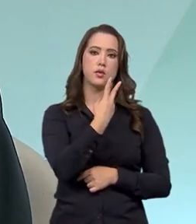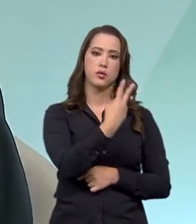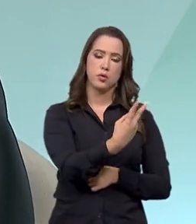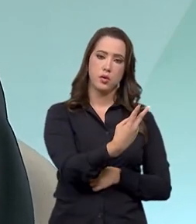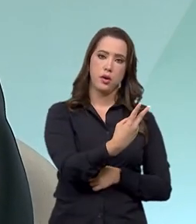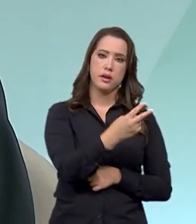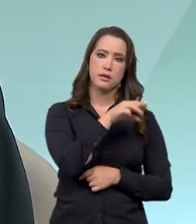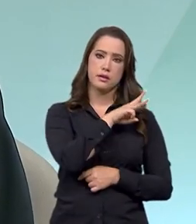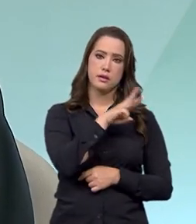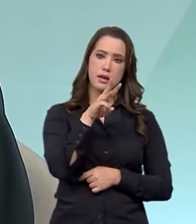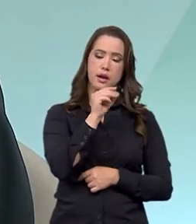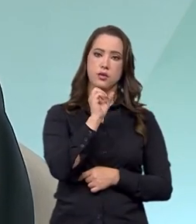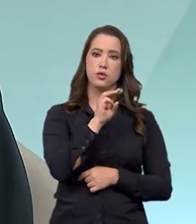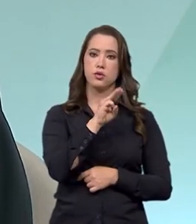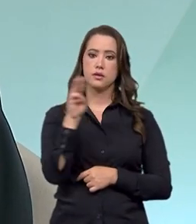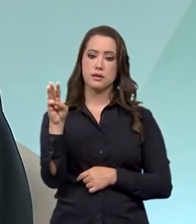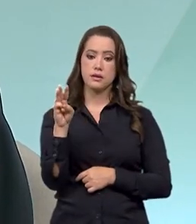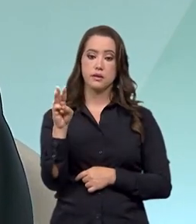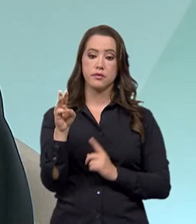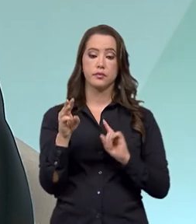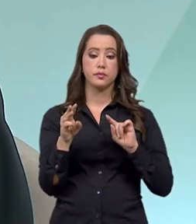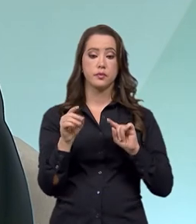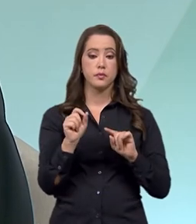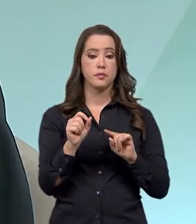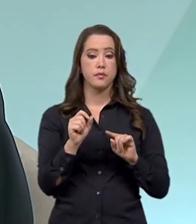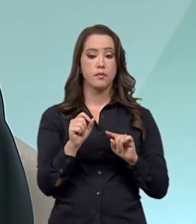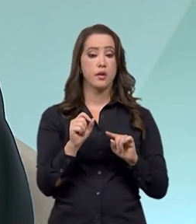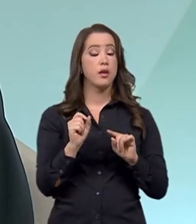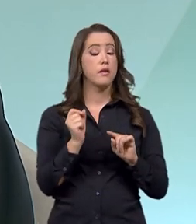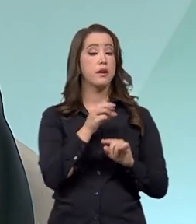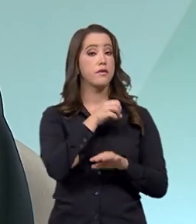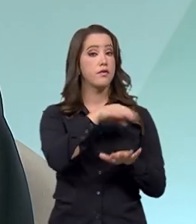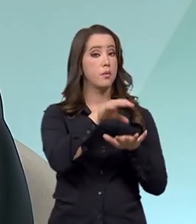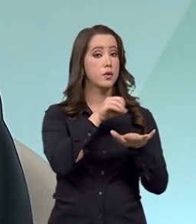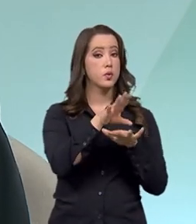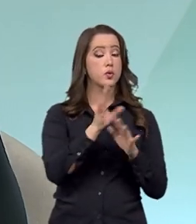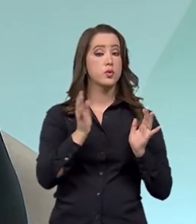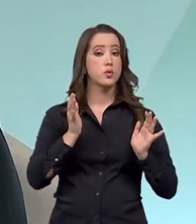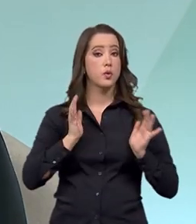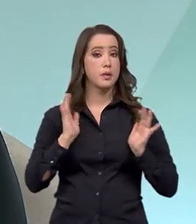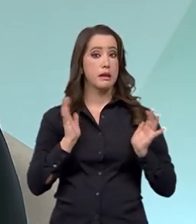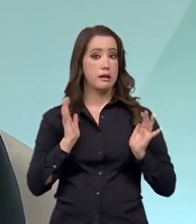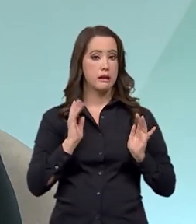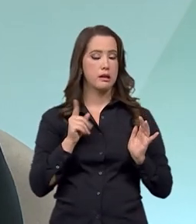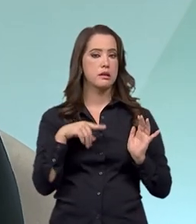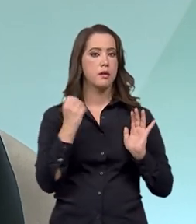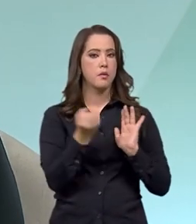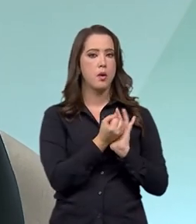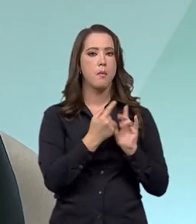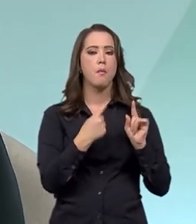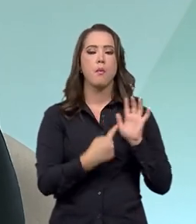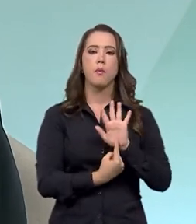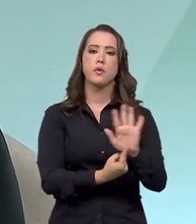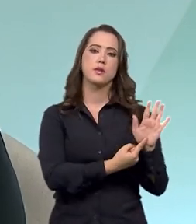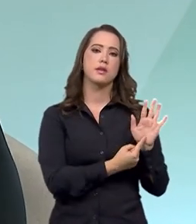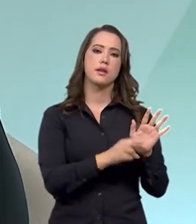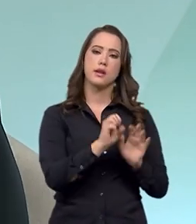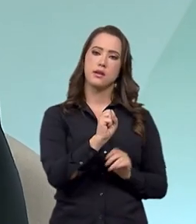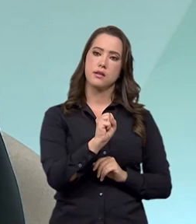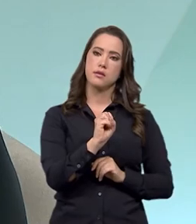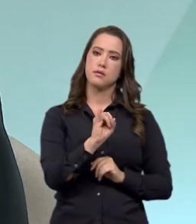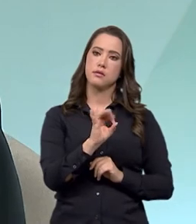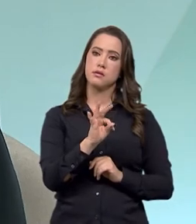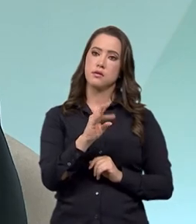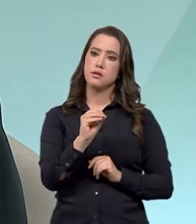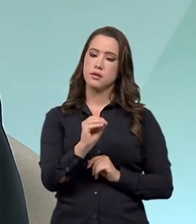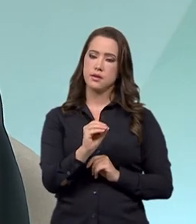painéis no nosso site, que vai trazer dados sobre o patrimônio, cadastros de sítios arqueológicos no Brasil e